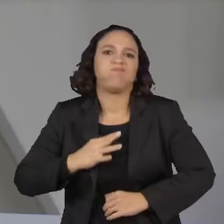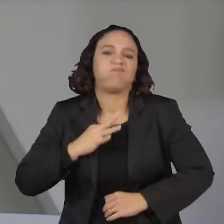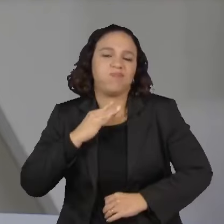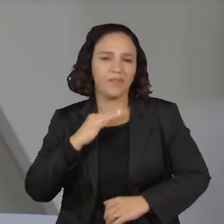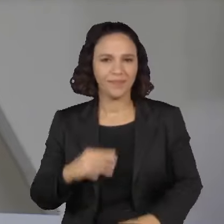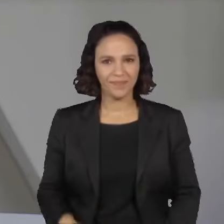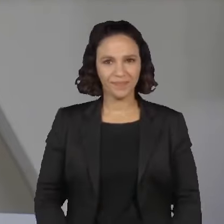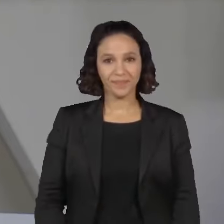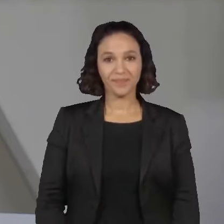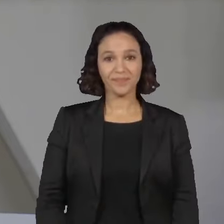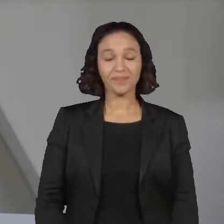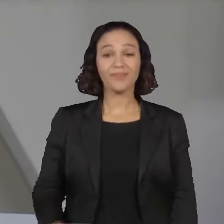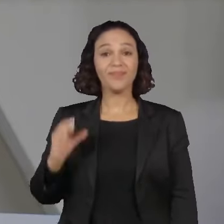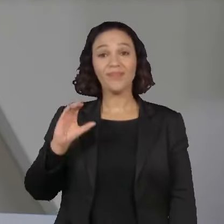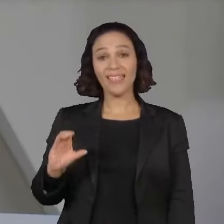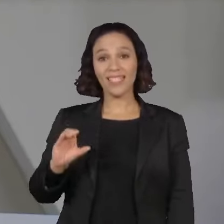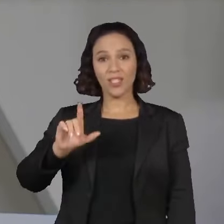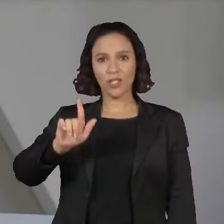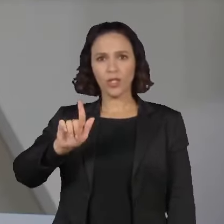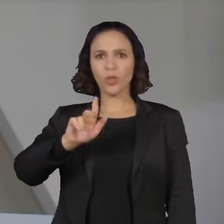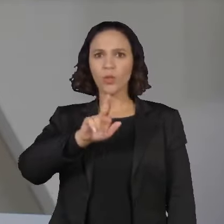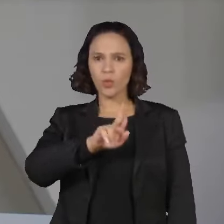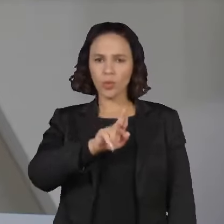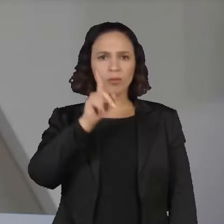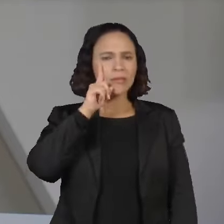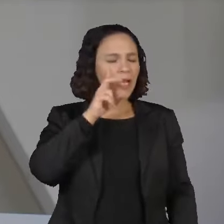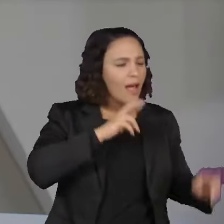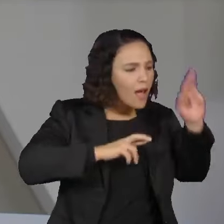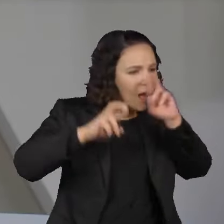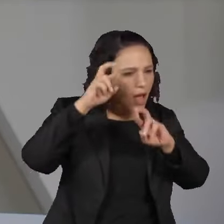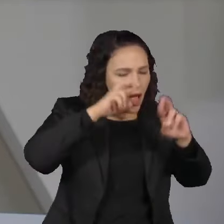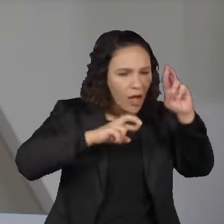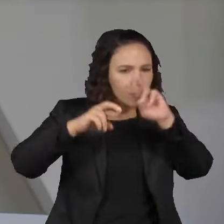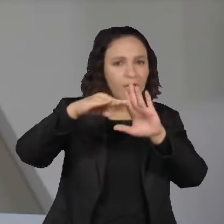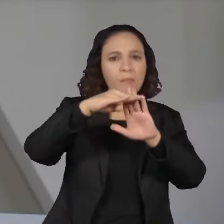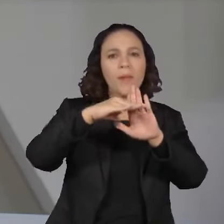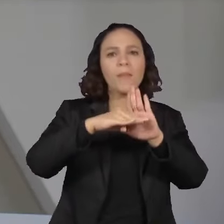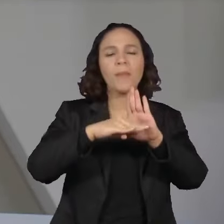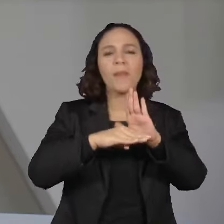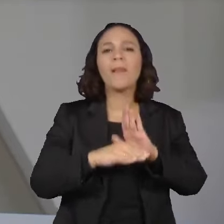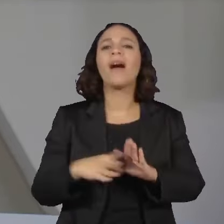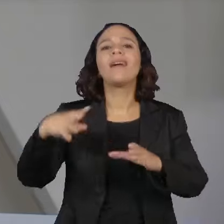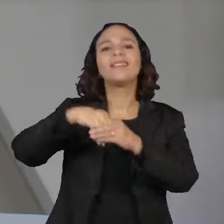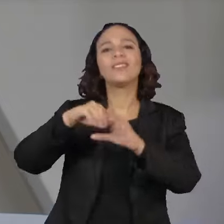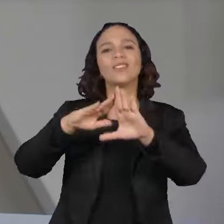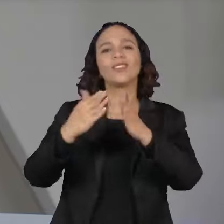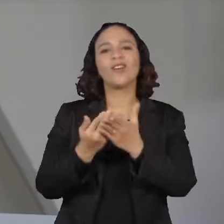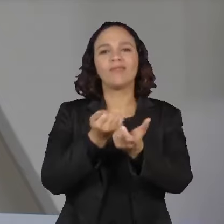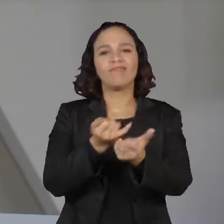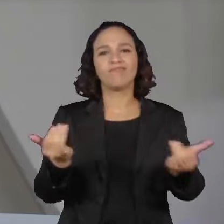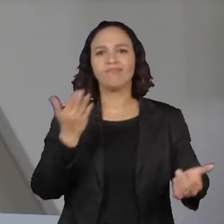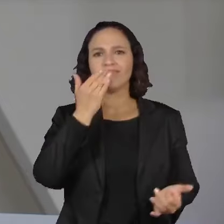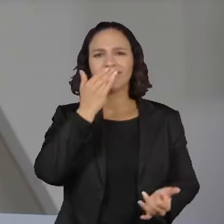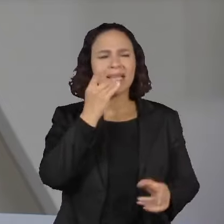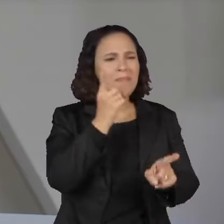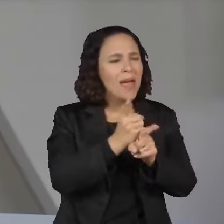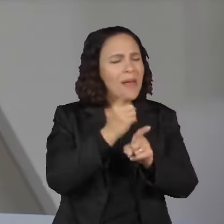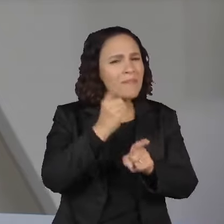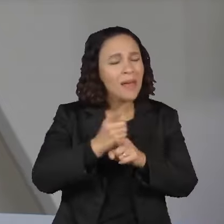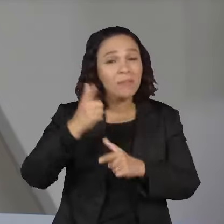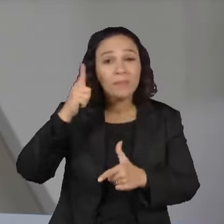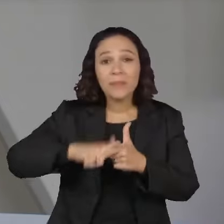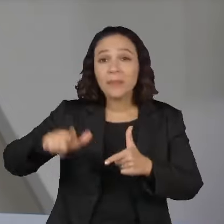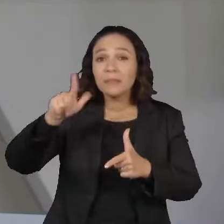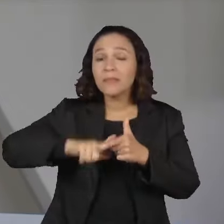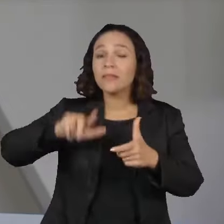A Controladoria-Geral da União fez uma auditoria no Programa Nacional de Alimentação Escolar e descobriu inúmeros problemas